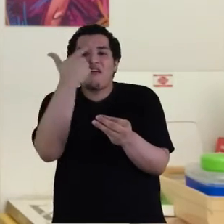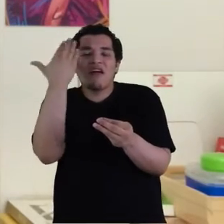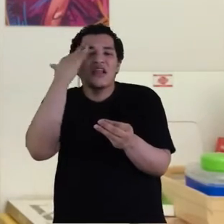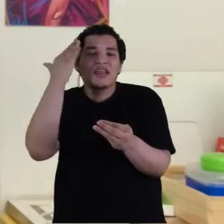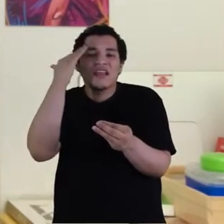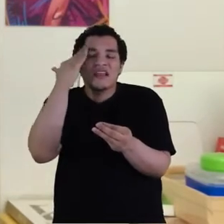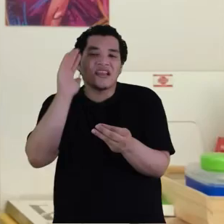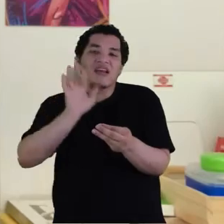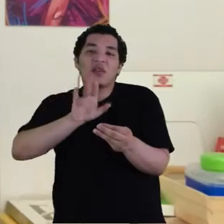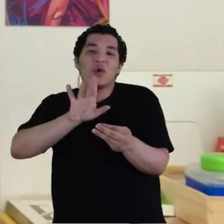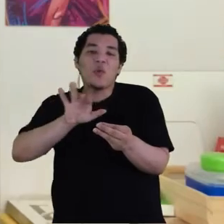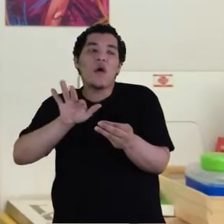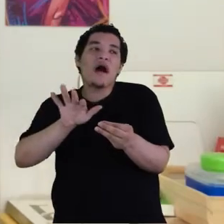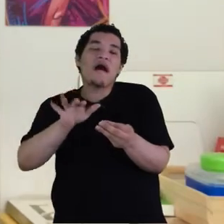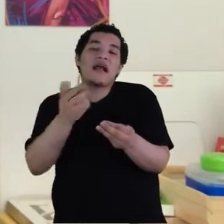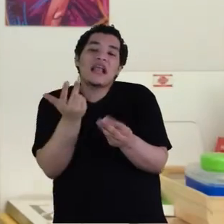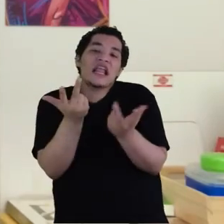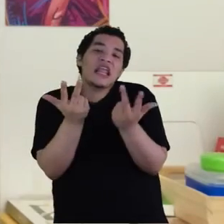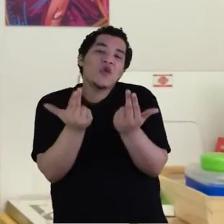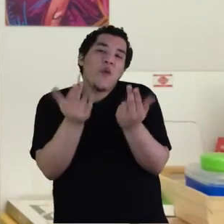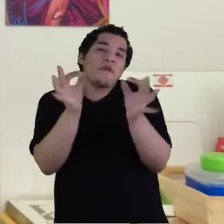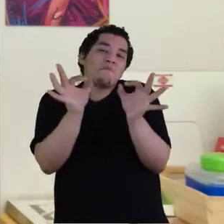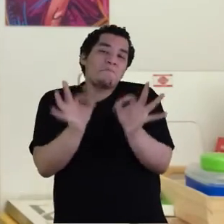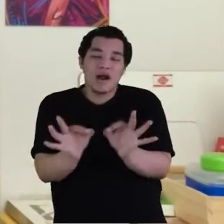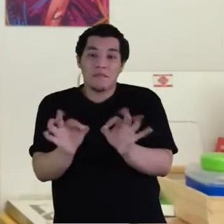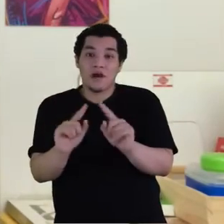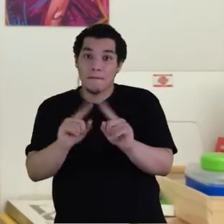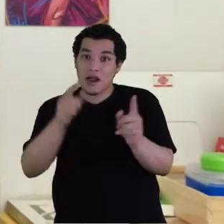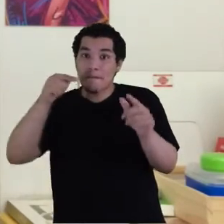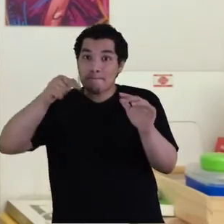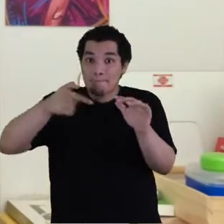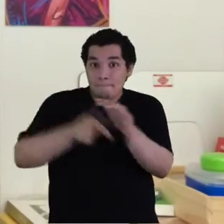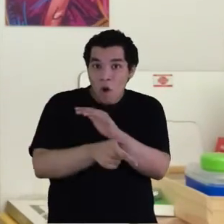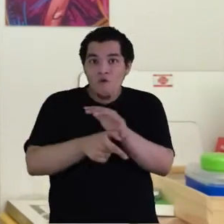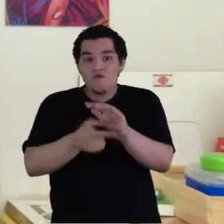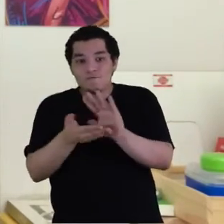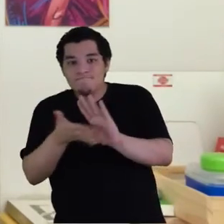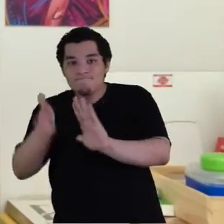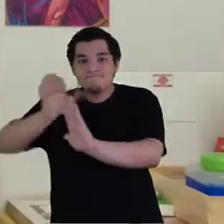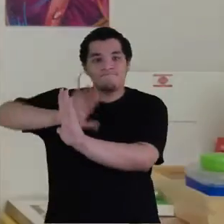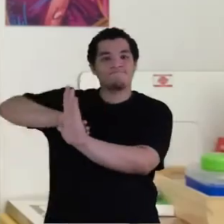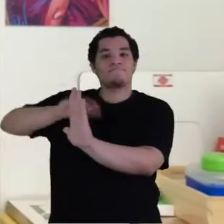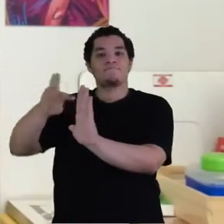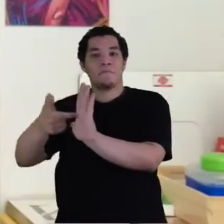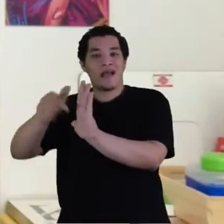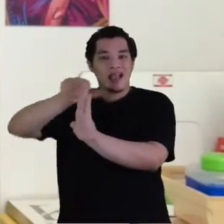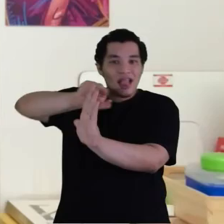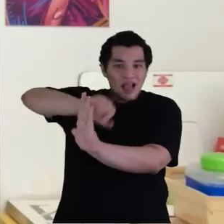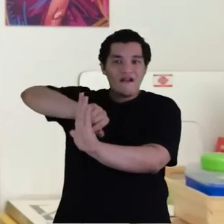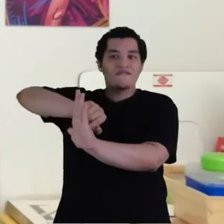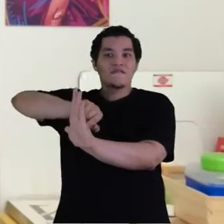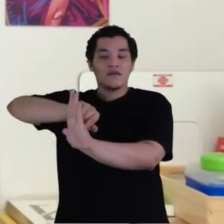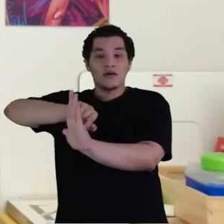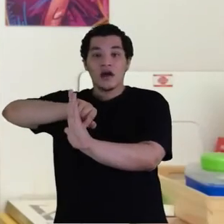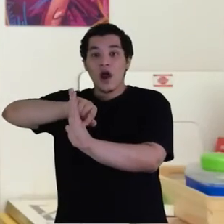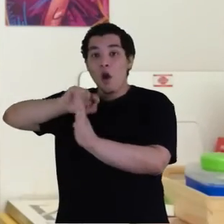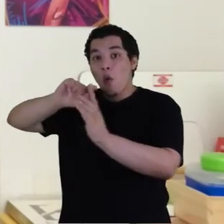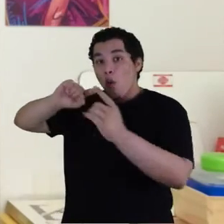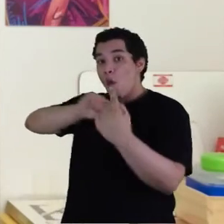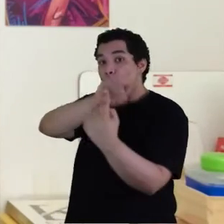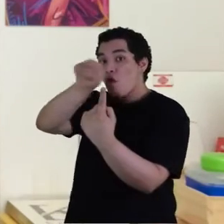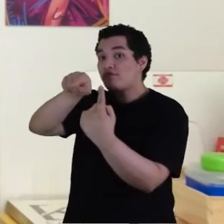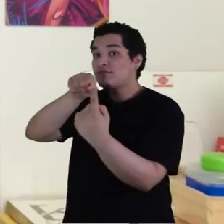se tomada ao pé da letra, mas profunda em seu sentido. Ela tem por objetivo